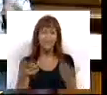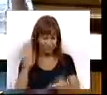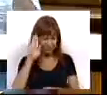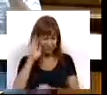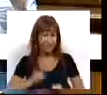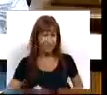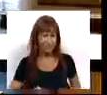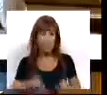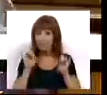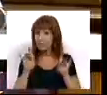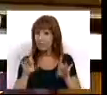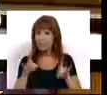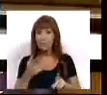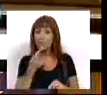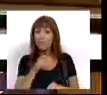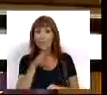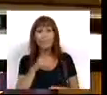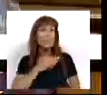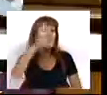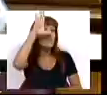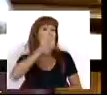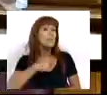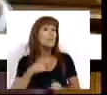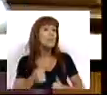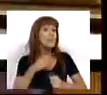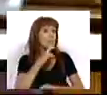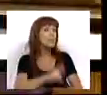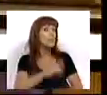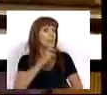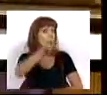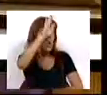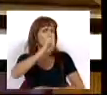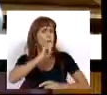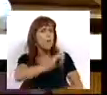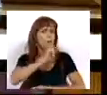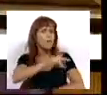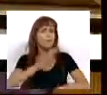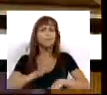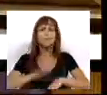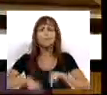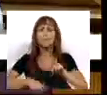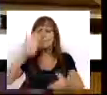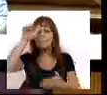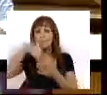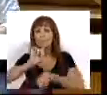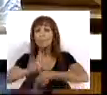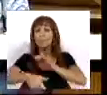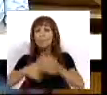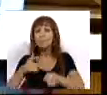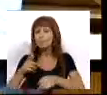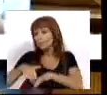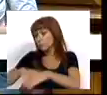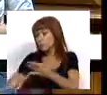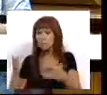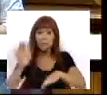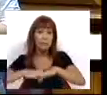sabe. Evitam-se. E não se pode dizer que o Sr. Ministro não foi bem alertado e bem alertado para as consequências daquilo que estava a ser